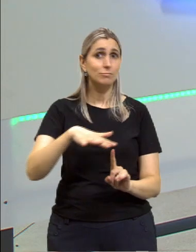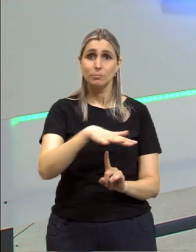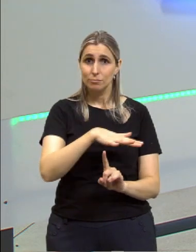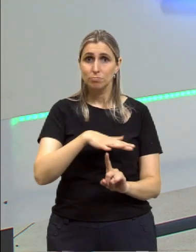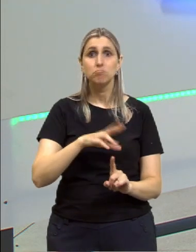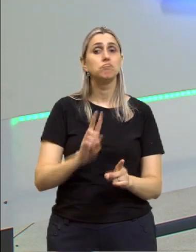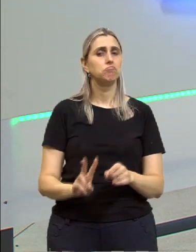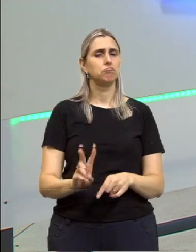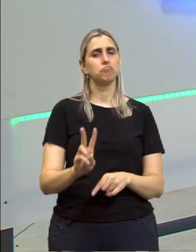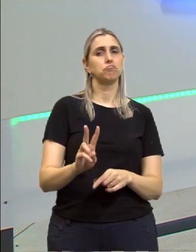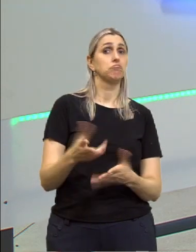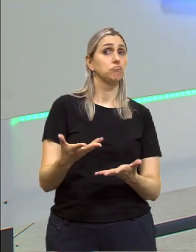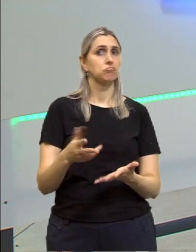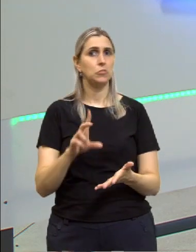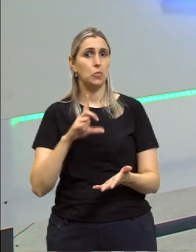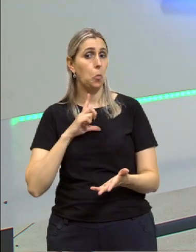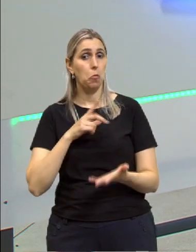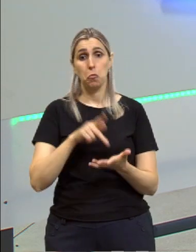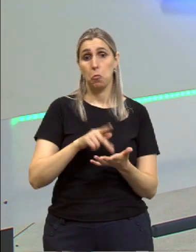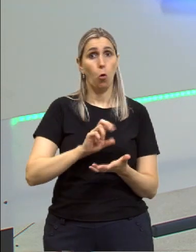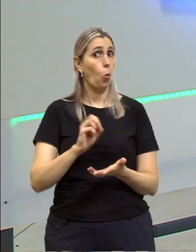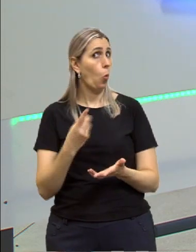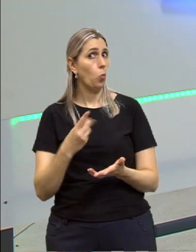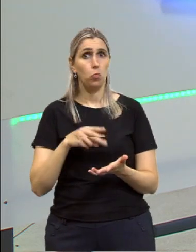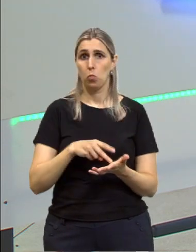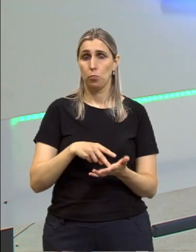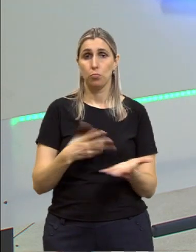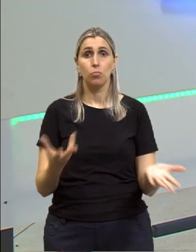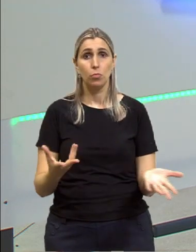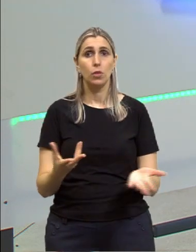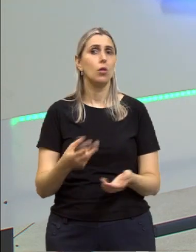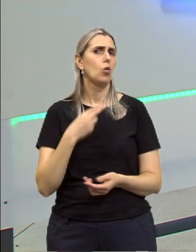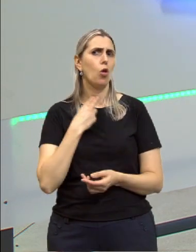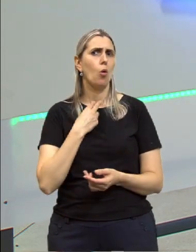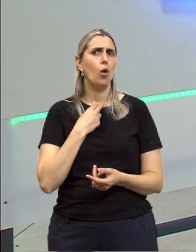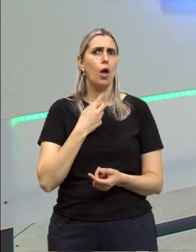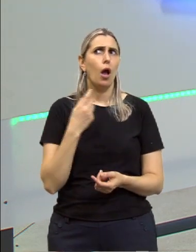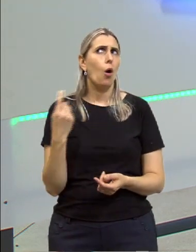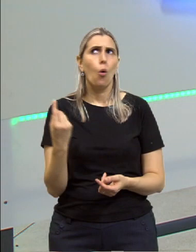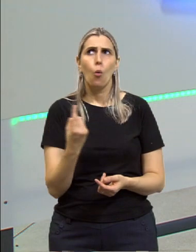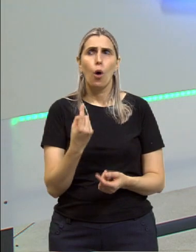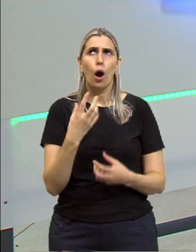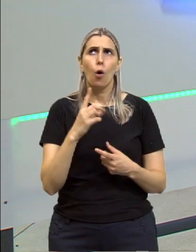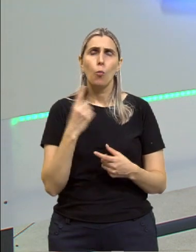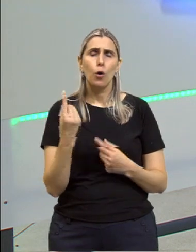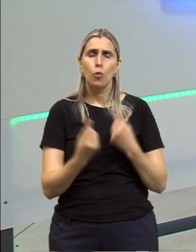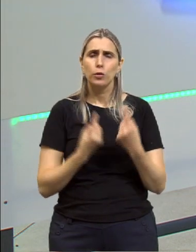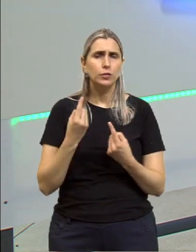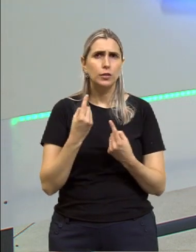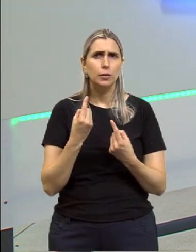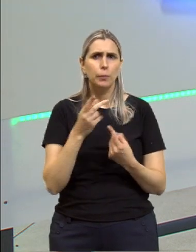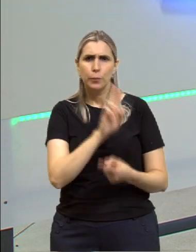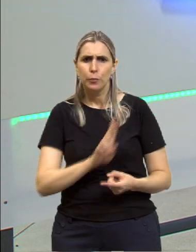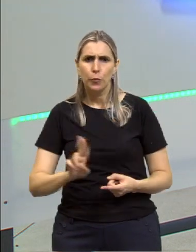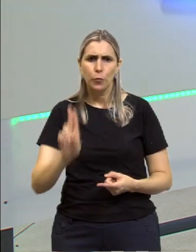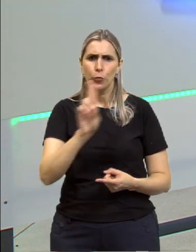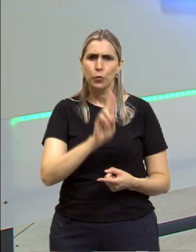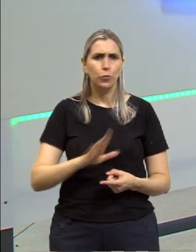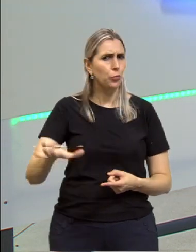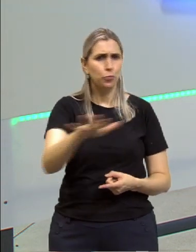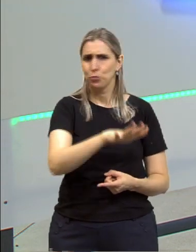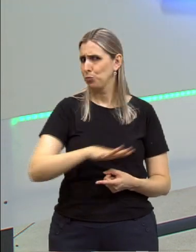é válido, não é válido. Logo, não pode ser algo universal, ou seja, uma verdade